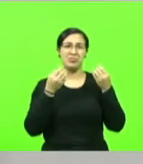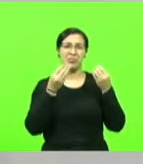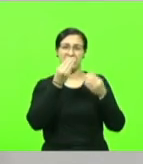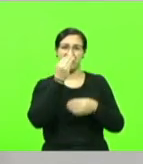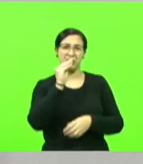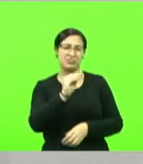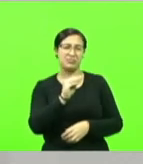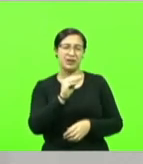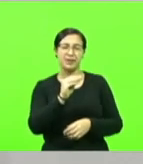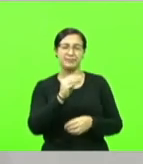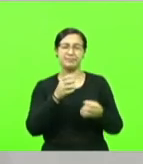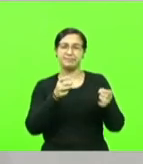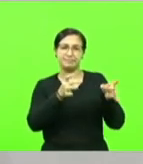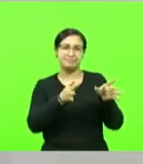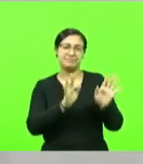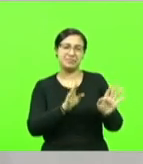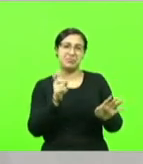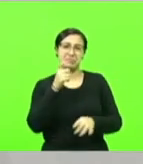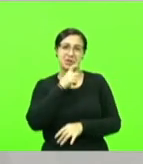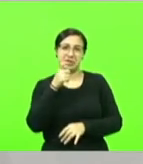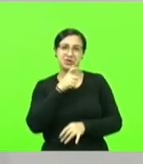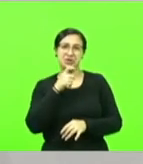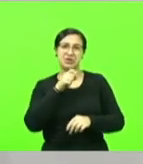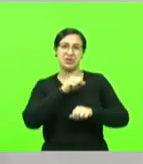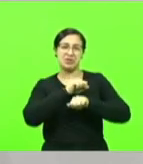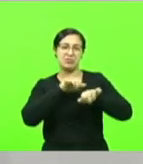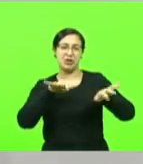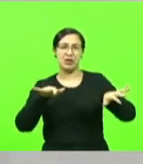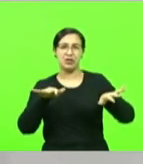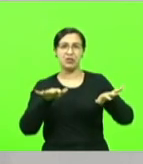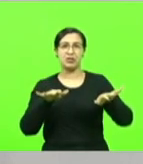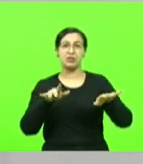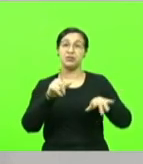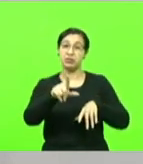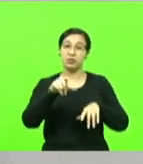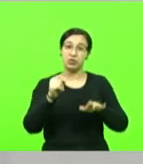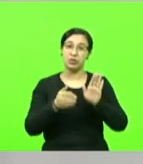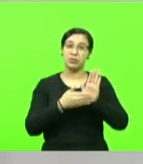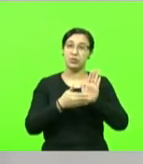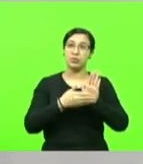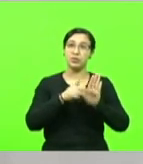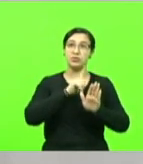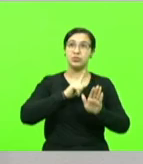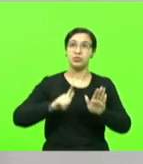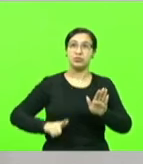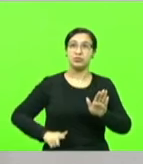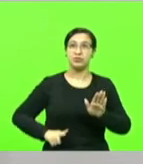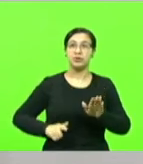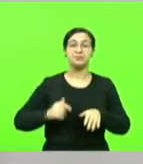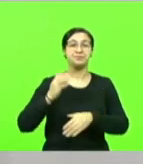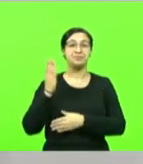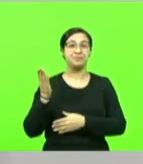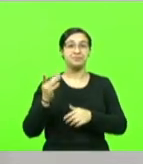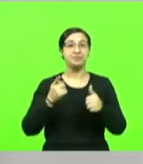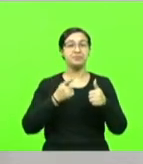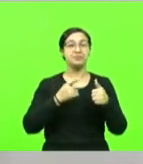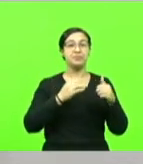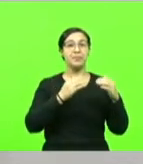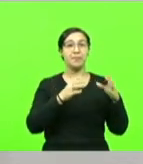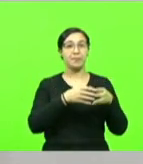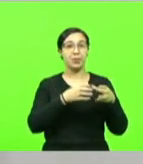narrativas, e vocês terão que escolher entre a proposta do governo, onde o coronel ganha 5